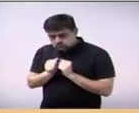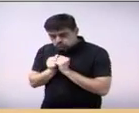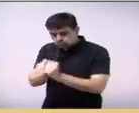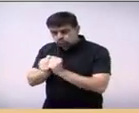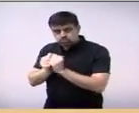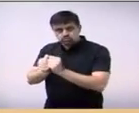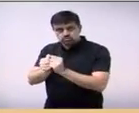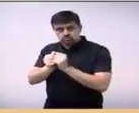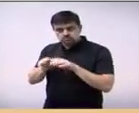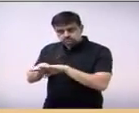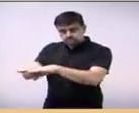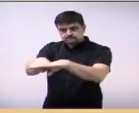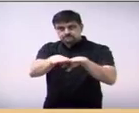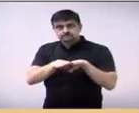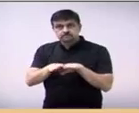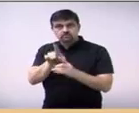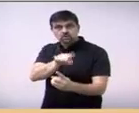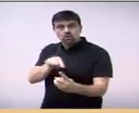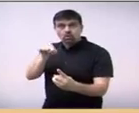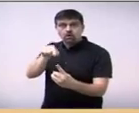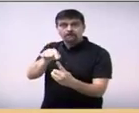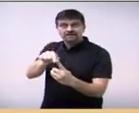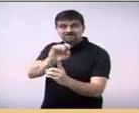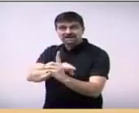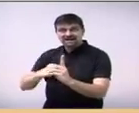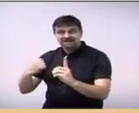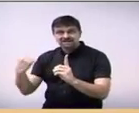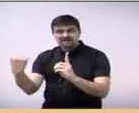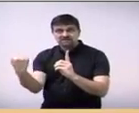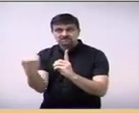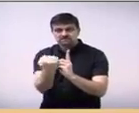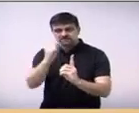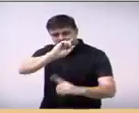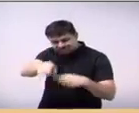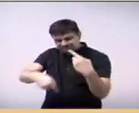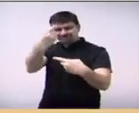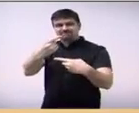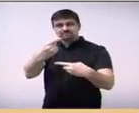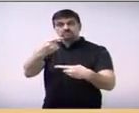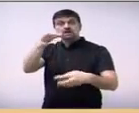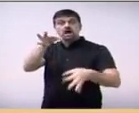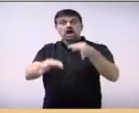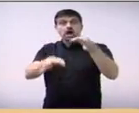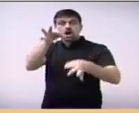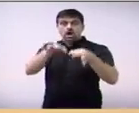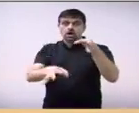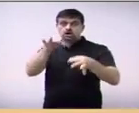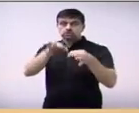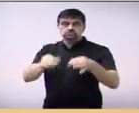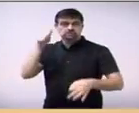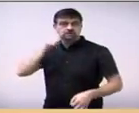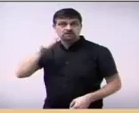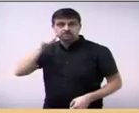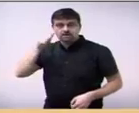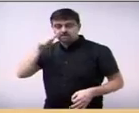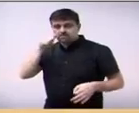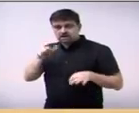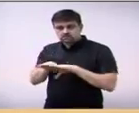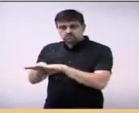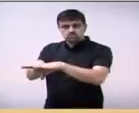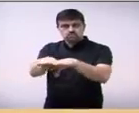lutemos pela transformação para uma sociedade mais justa para todas, sem discriminação,